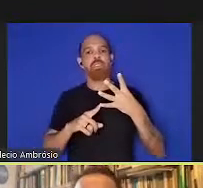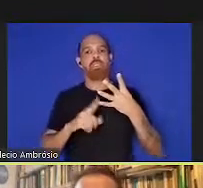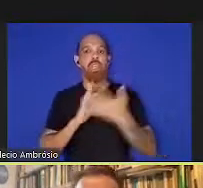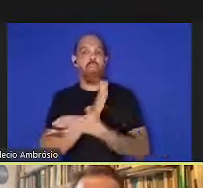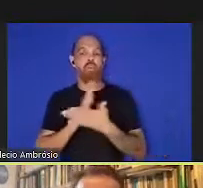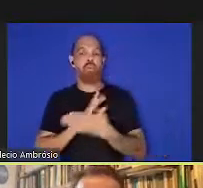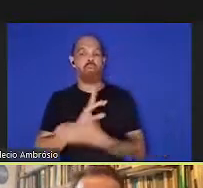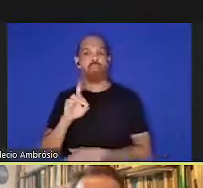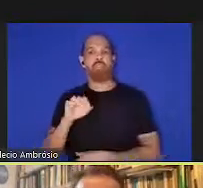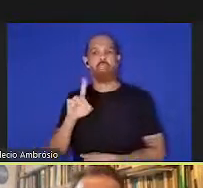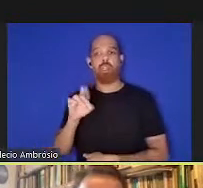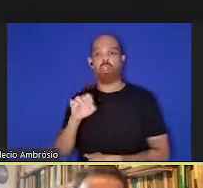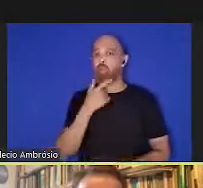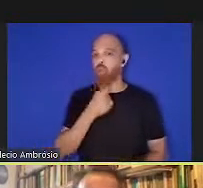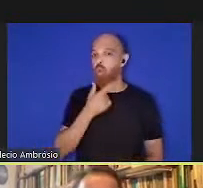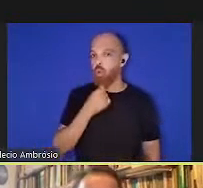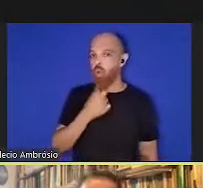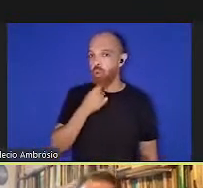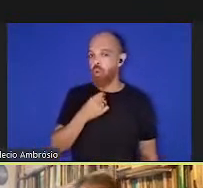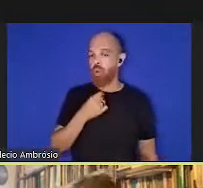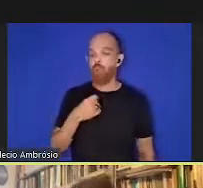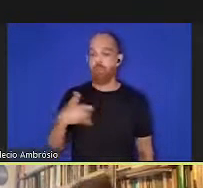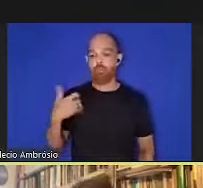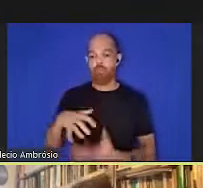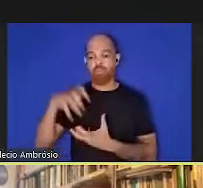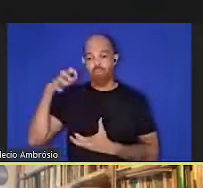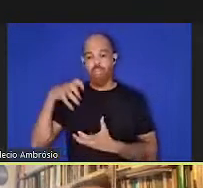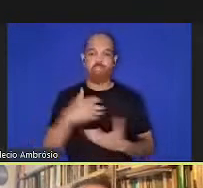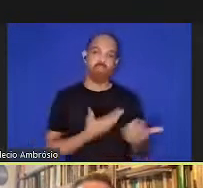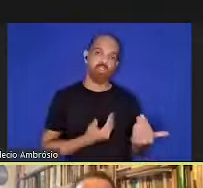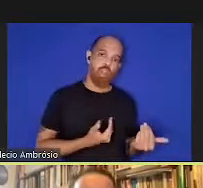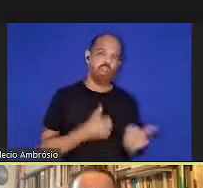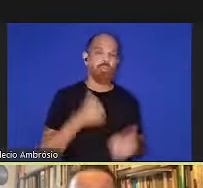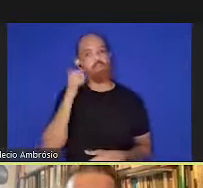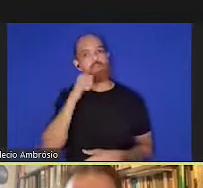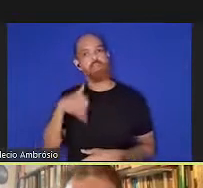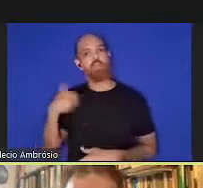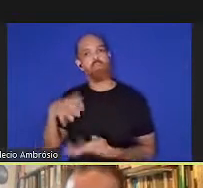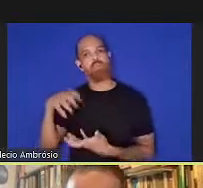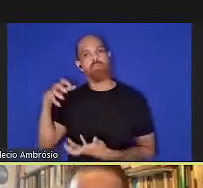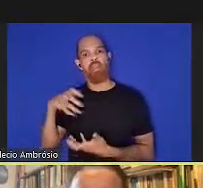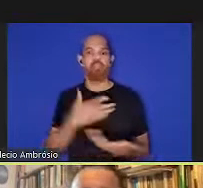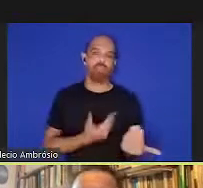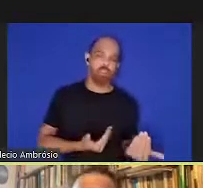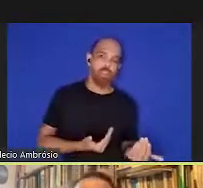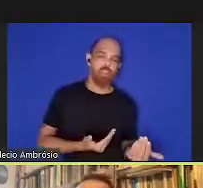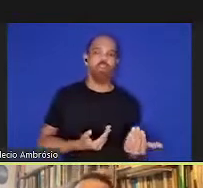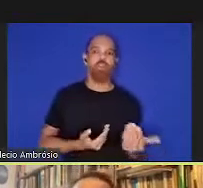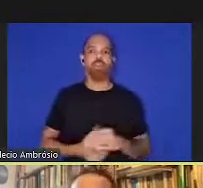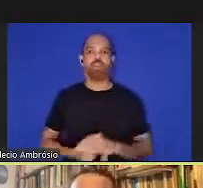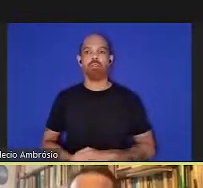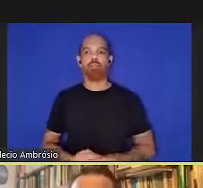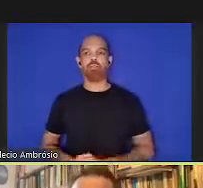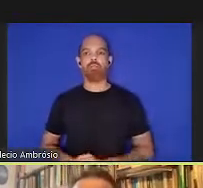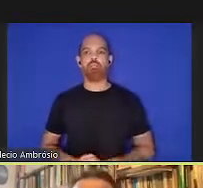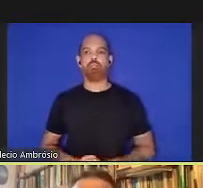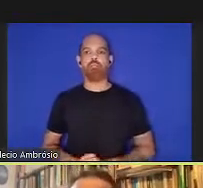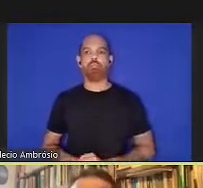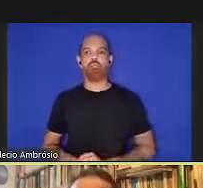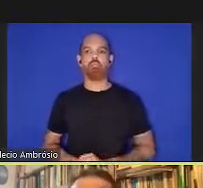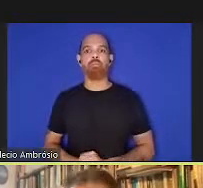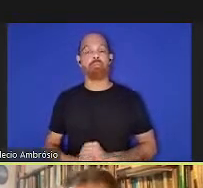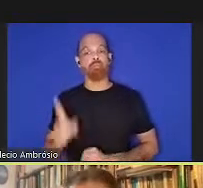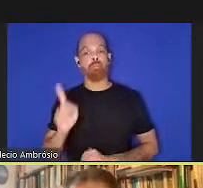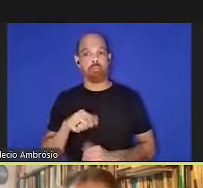para homens mais velhos e mais novos, mulheres mais velhas e mais novas. O Richard Horton